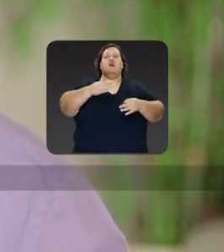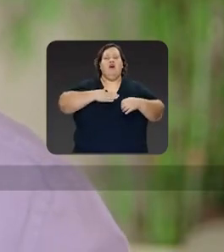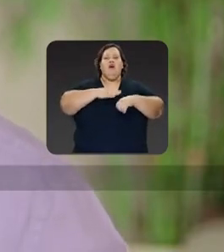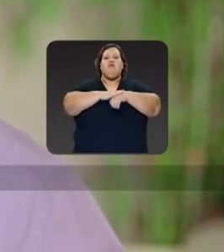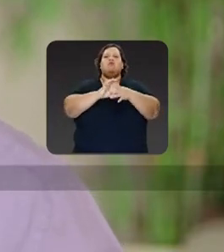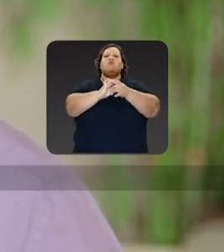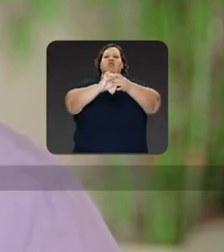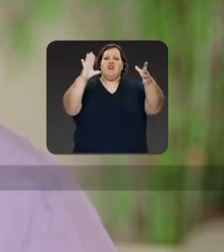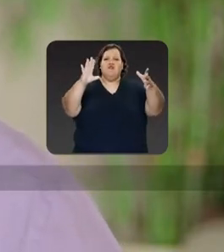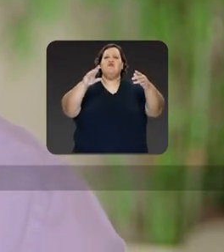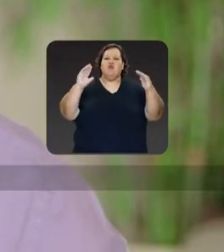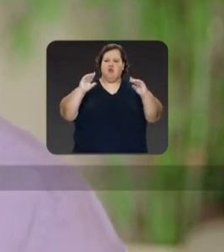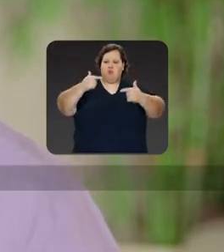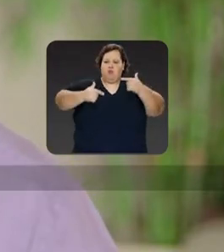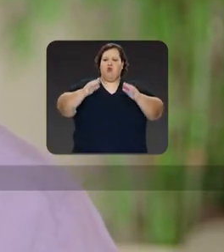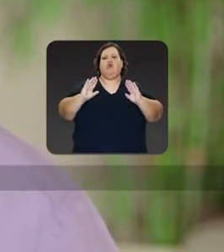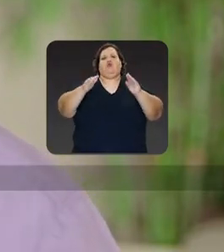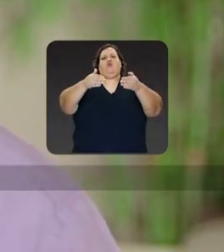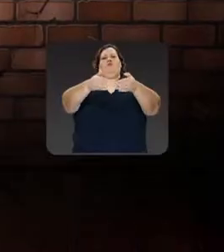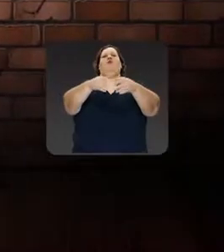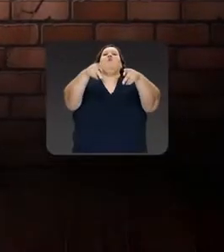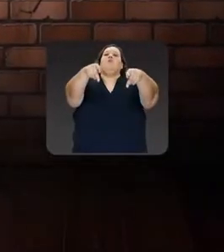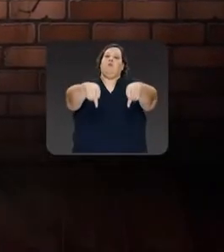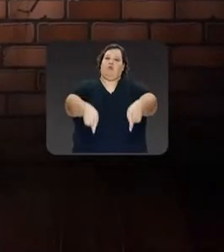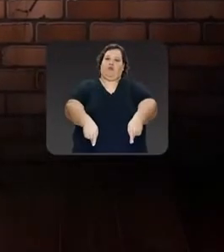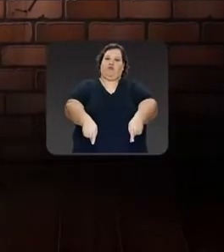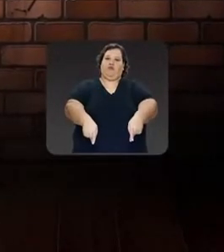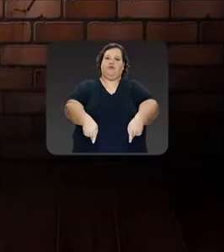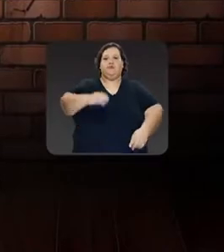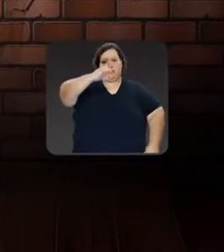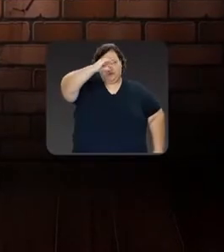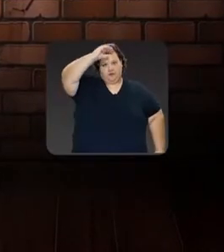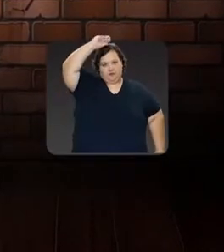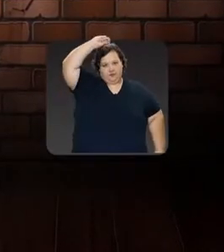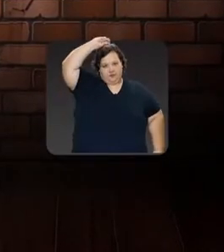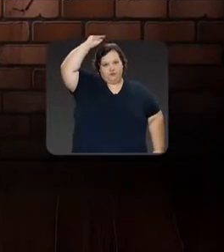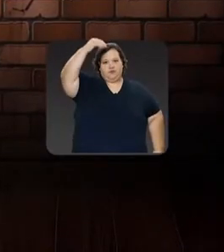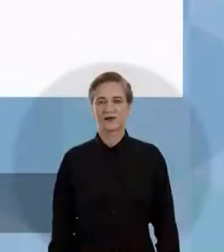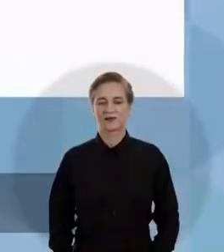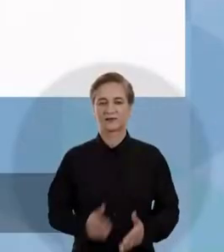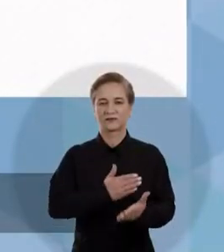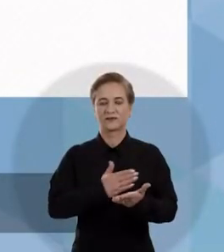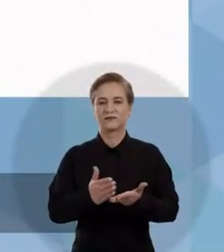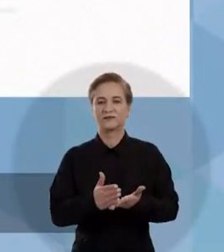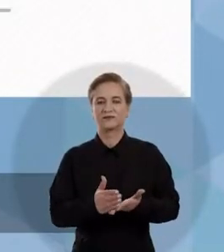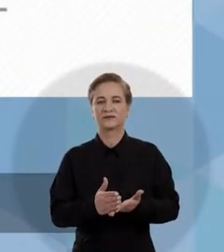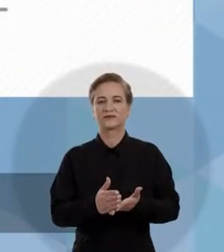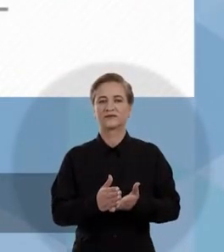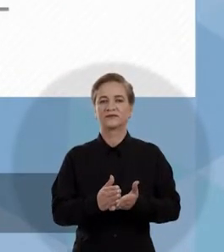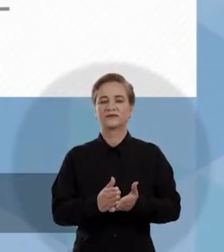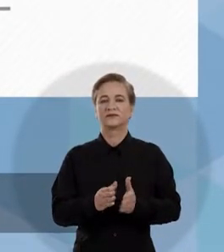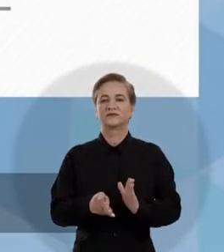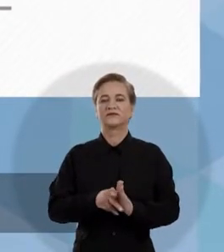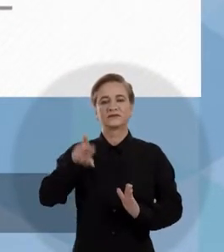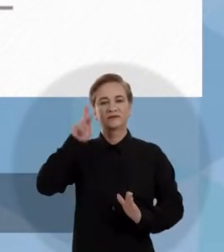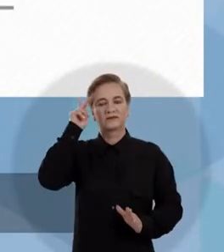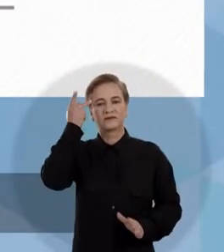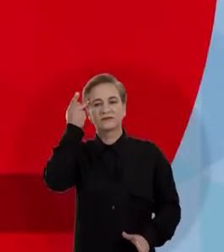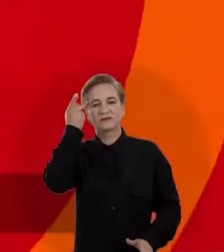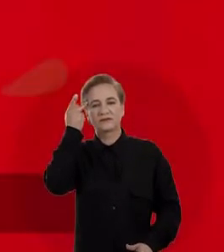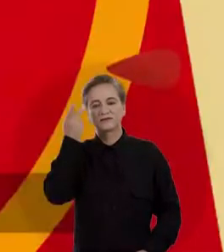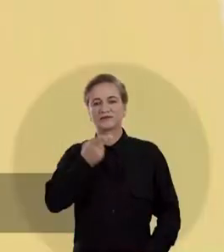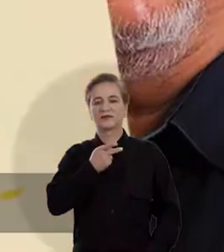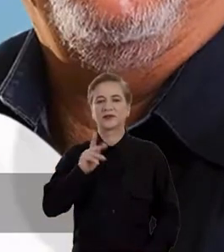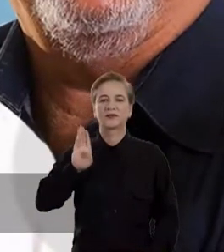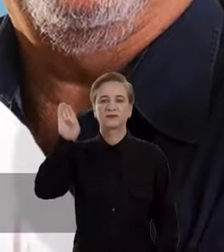e farei uma política voltada para você. Marcelo Bluma, governador. Começa agora o programa Humberto